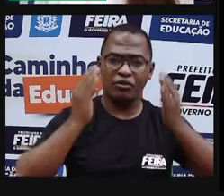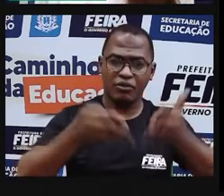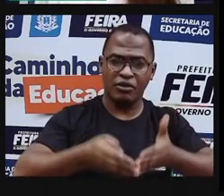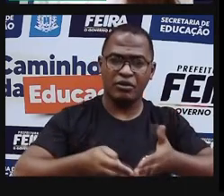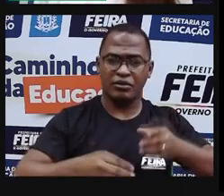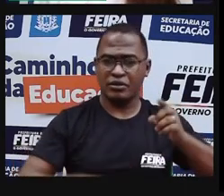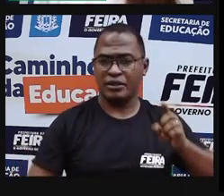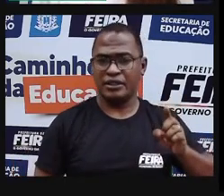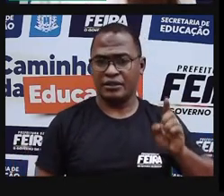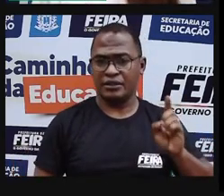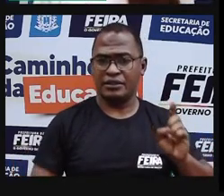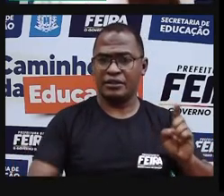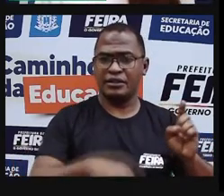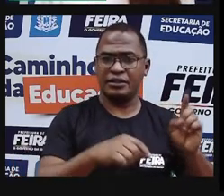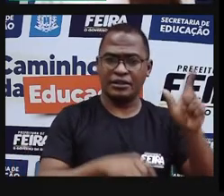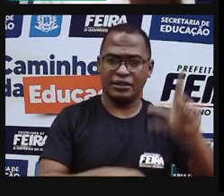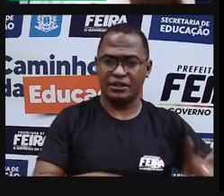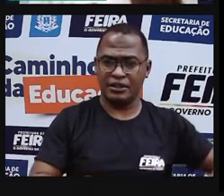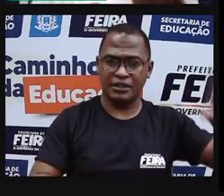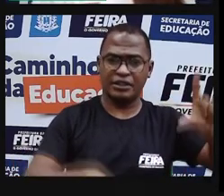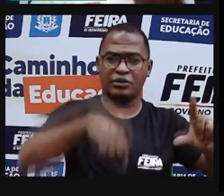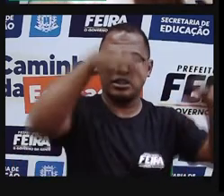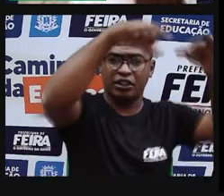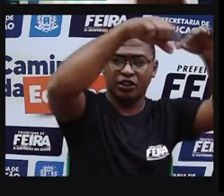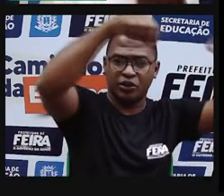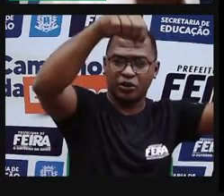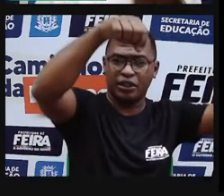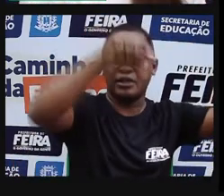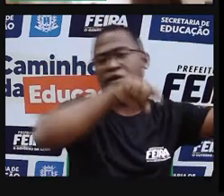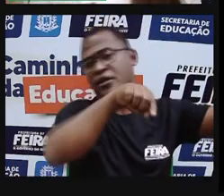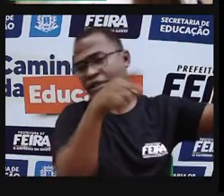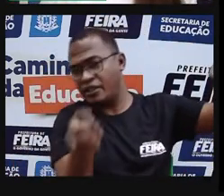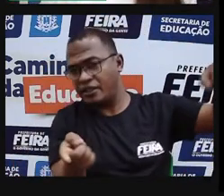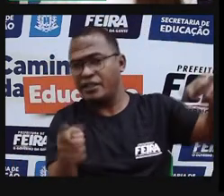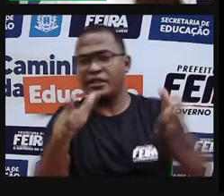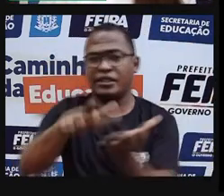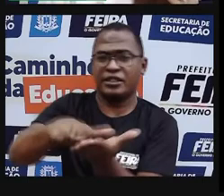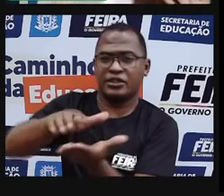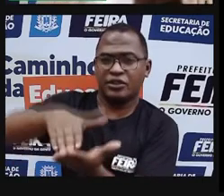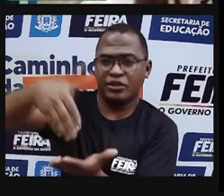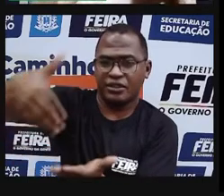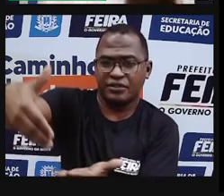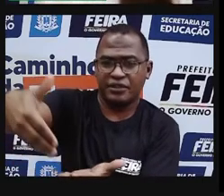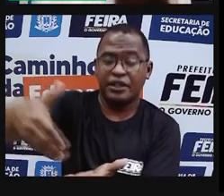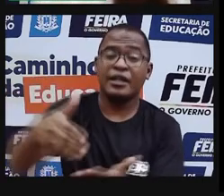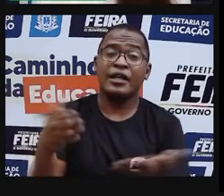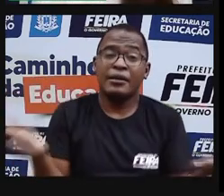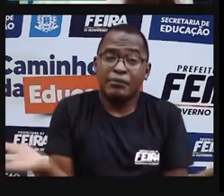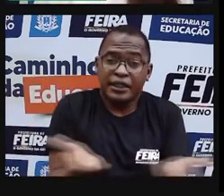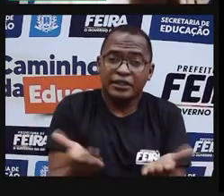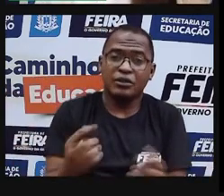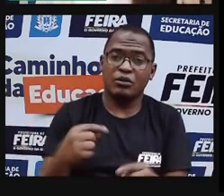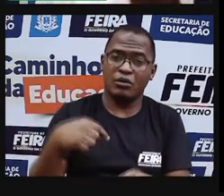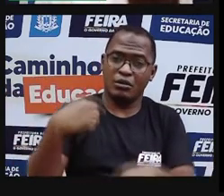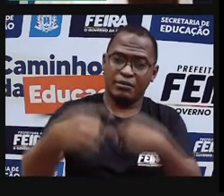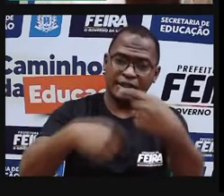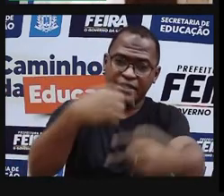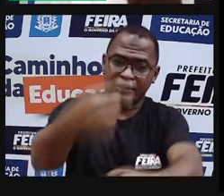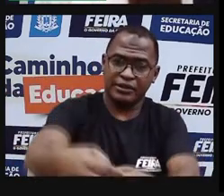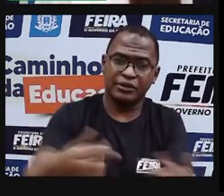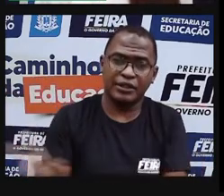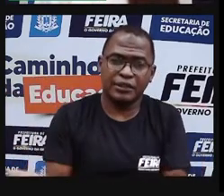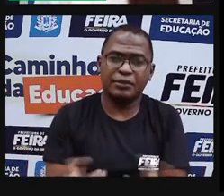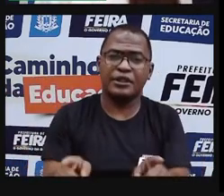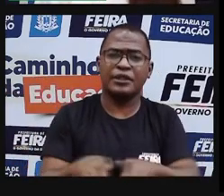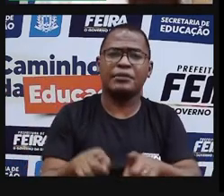eu vou mostrar para vocês que hoje, muitas pessoas, muitos artistas, muitos artesãos, eles utilizam